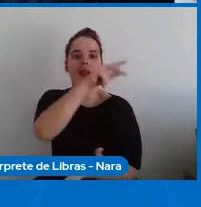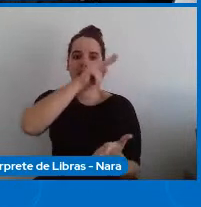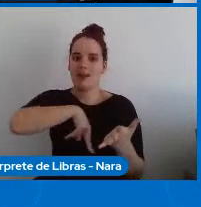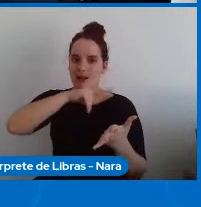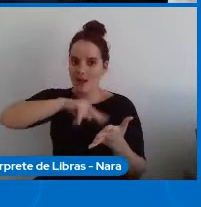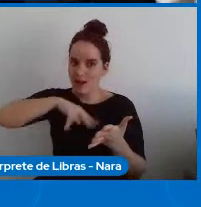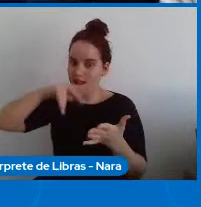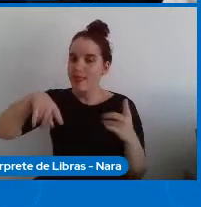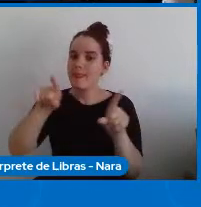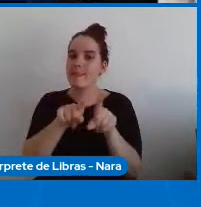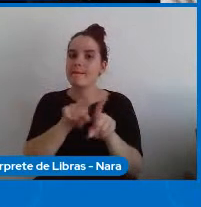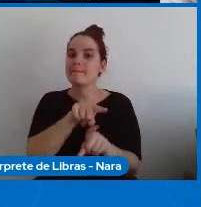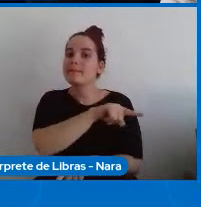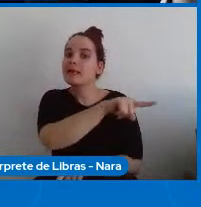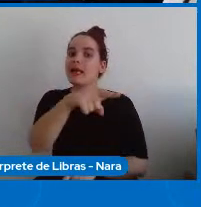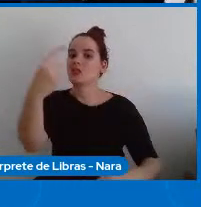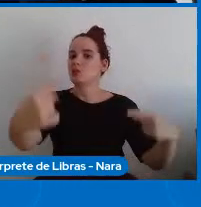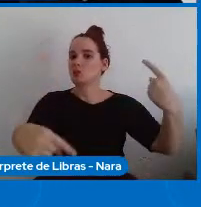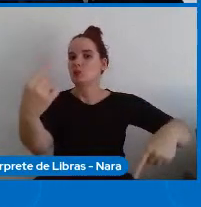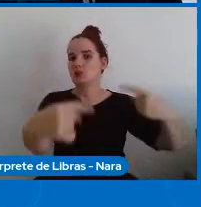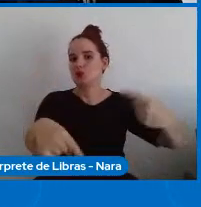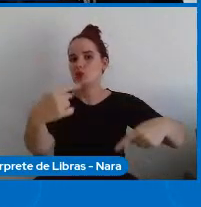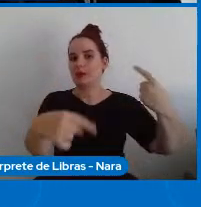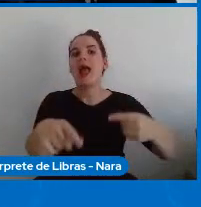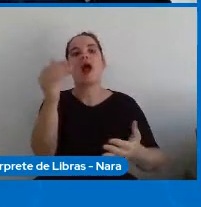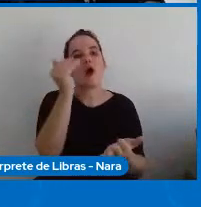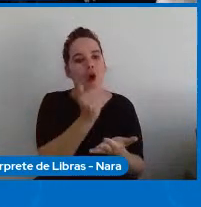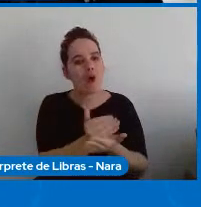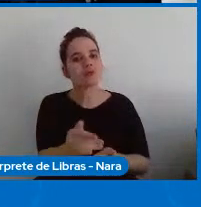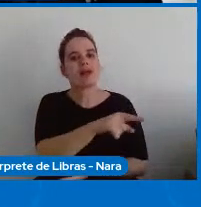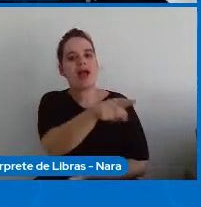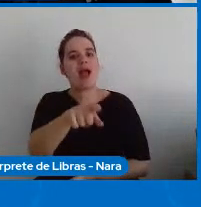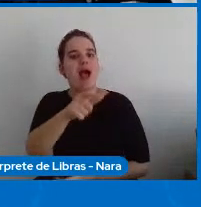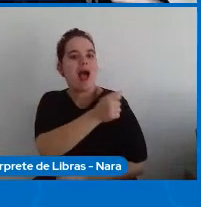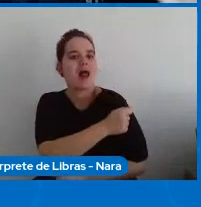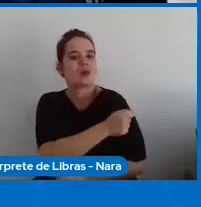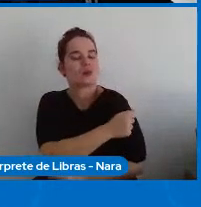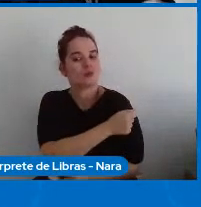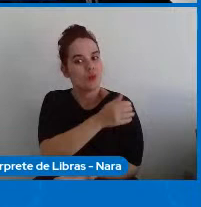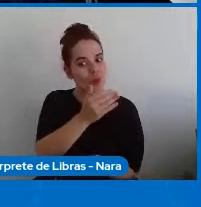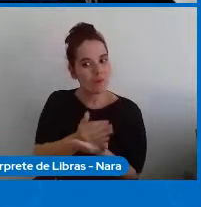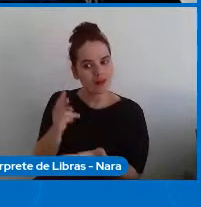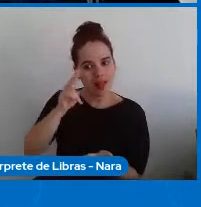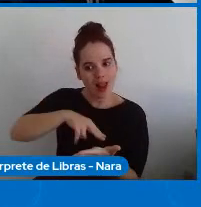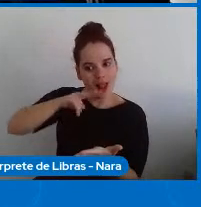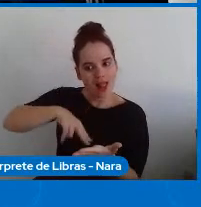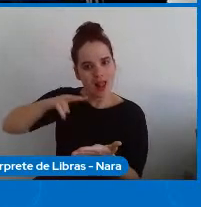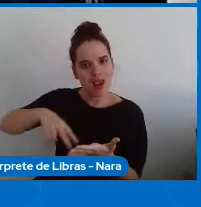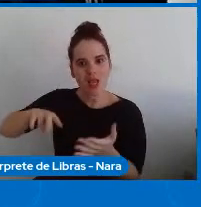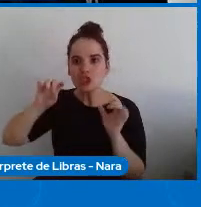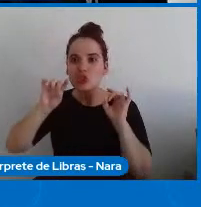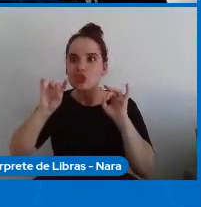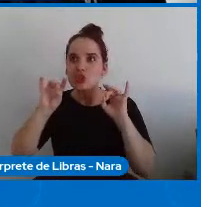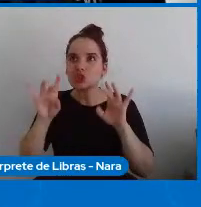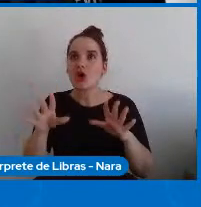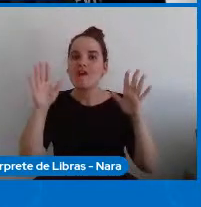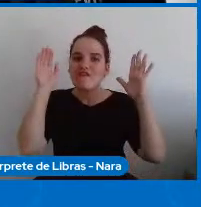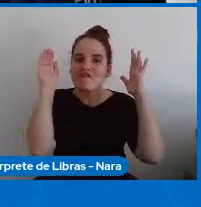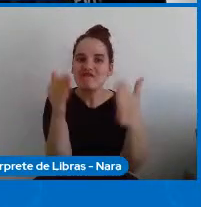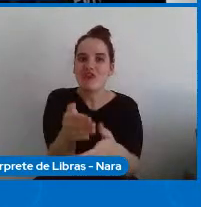tem despertado muito o interesse das pessoas de começar a ler sobre coisas complementares e de natureza